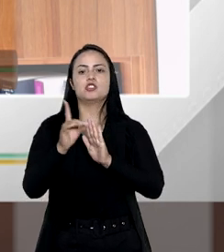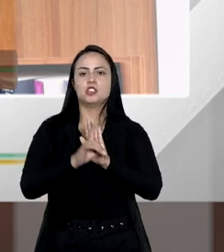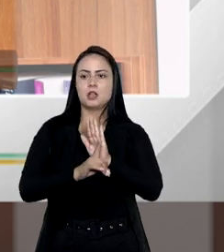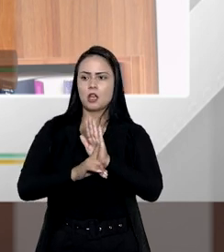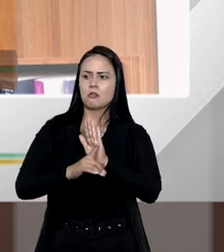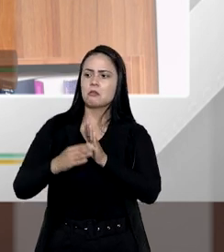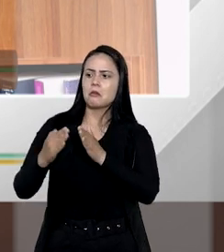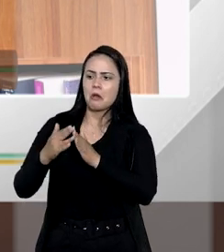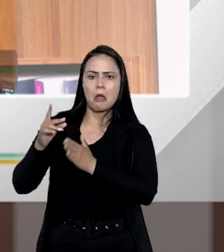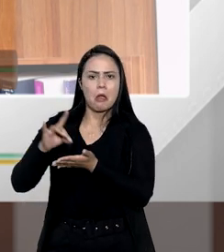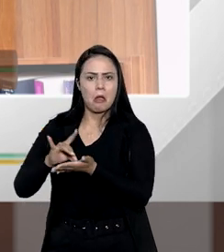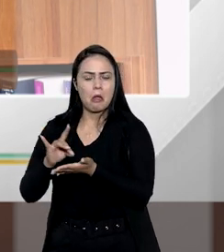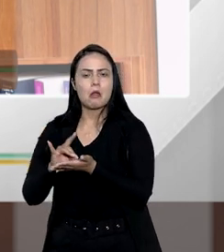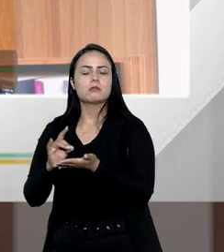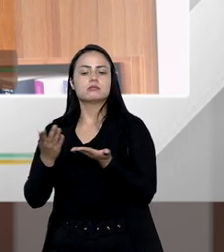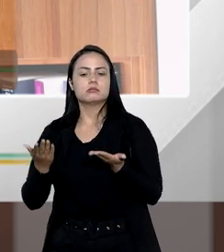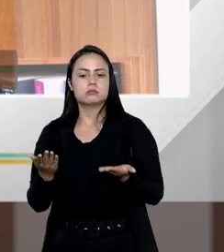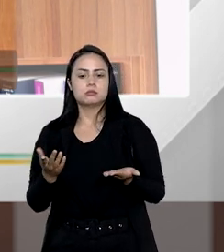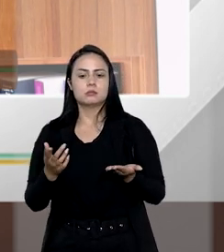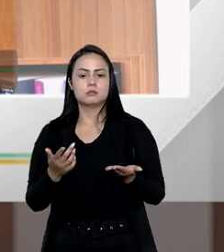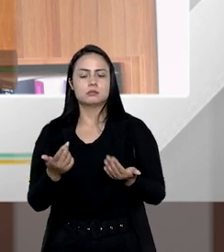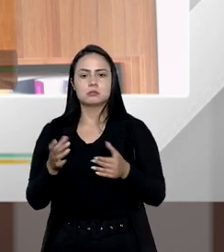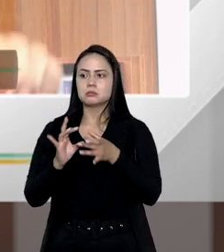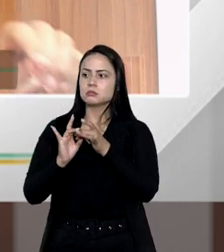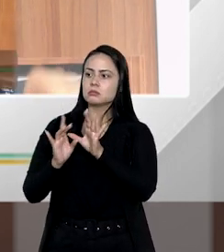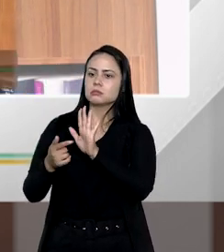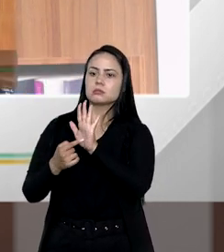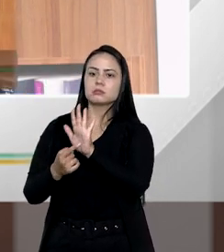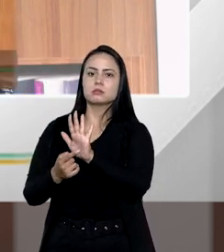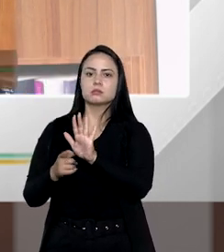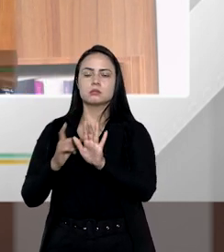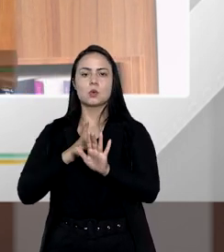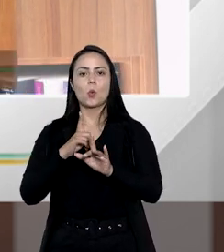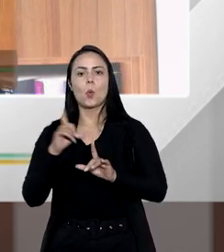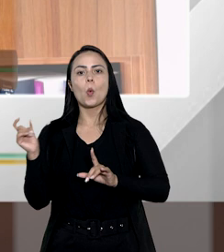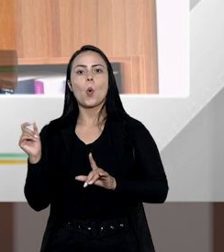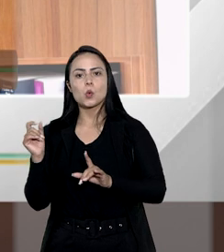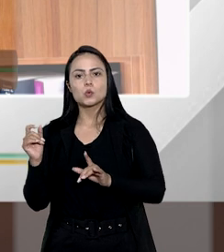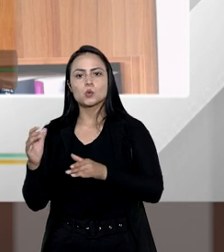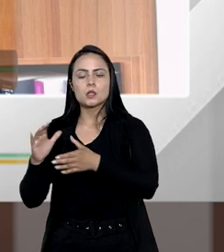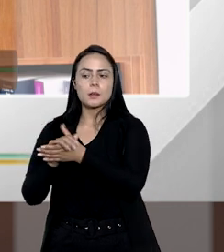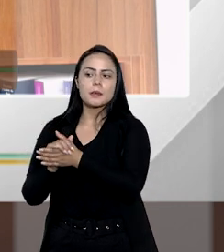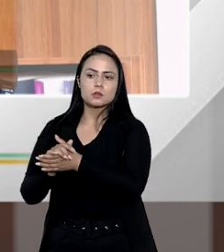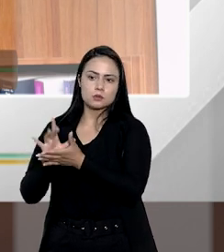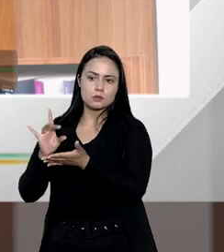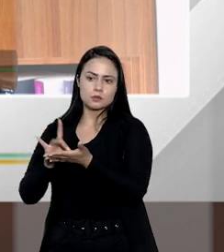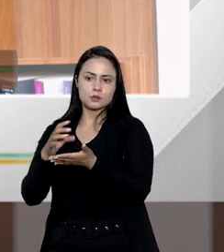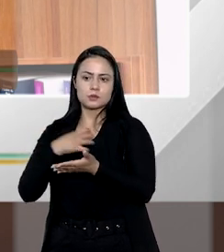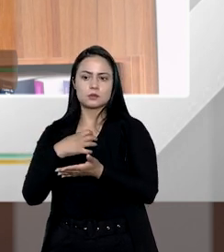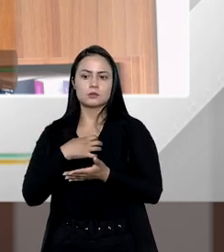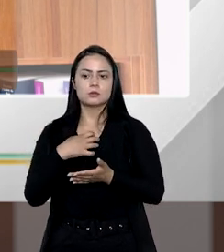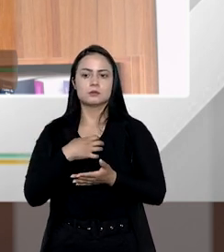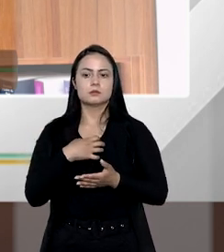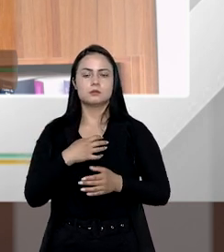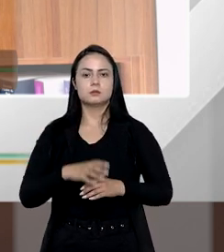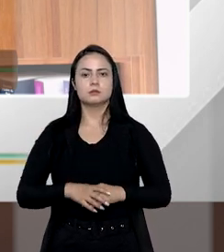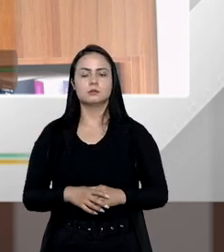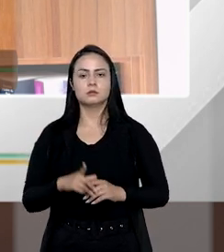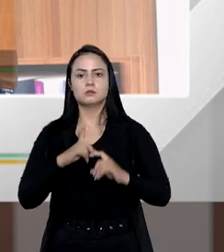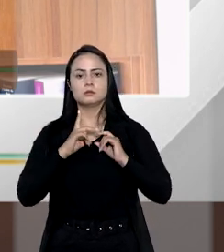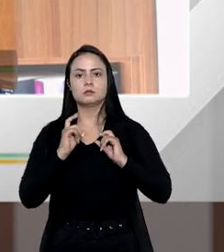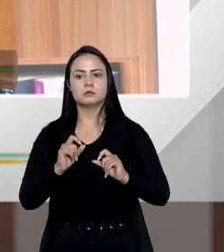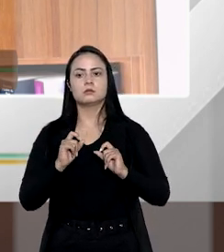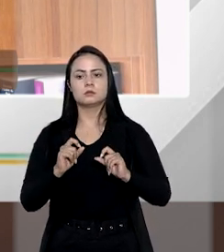esse direito real de habitação enquanto não estabelecesse um outro relacionamento afetivo tá com o lado mas quer dizer que esse